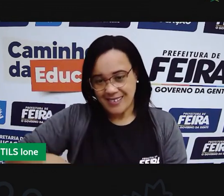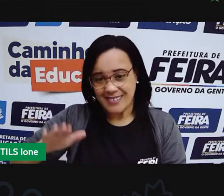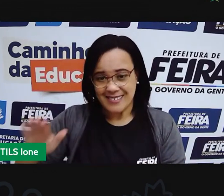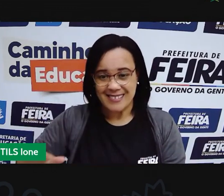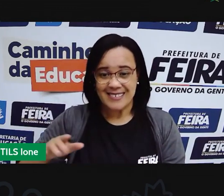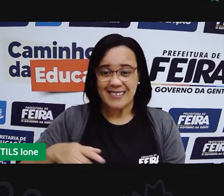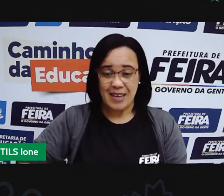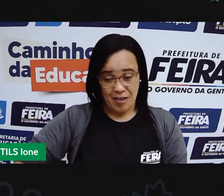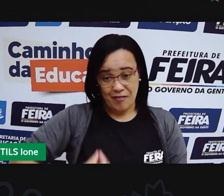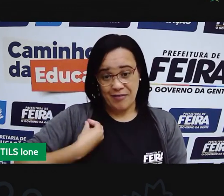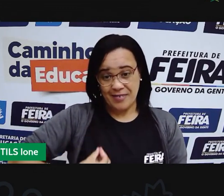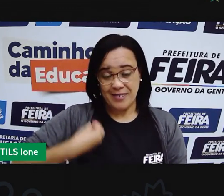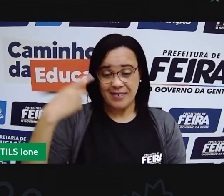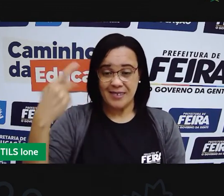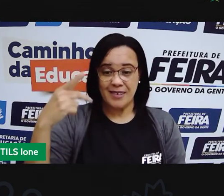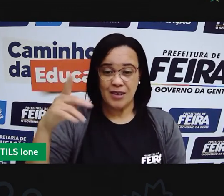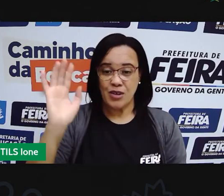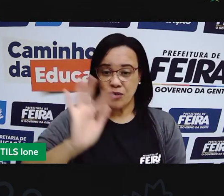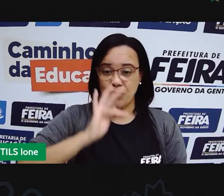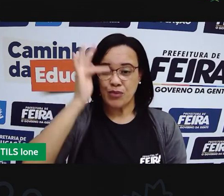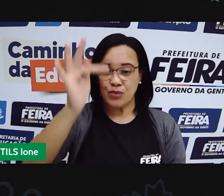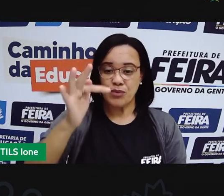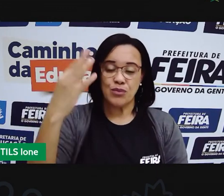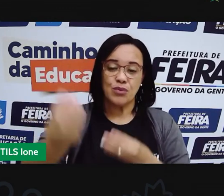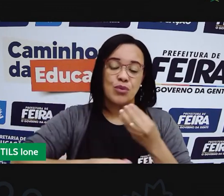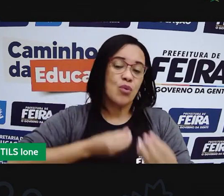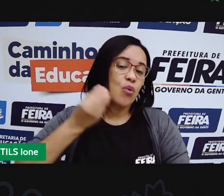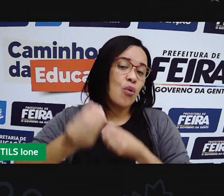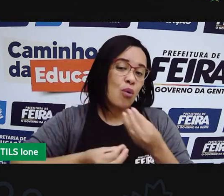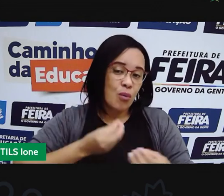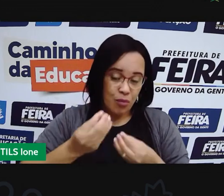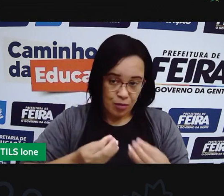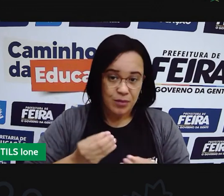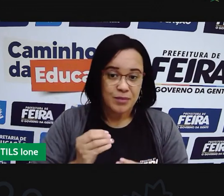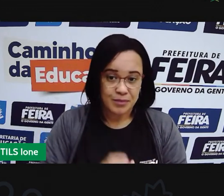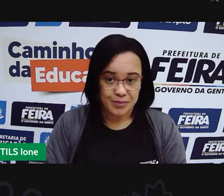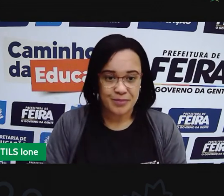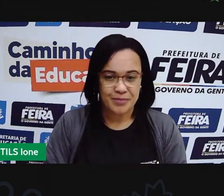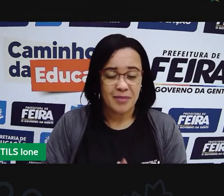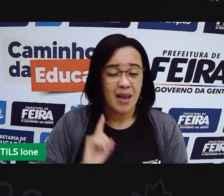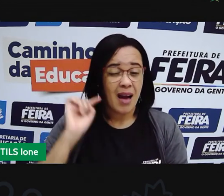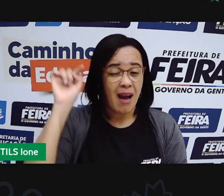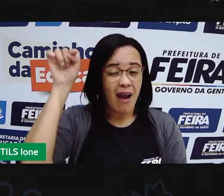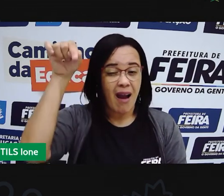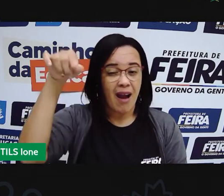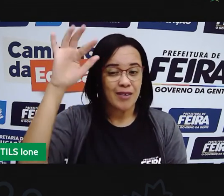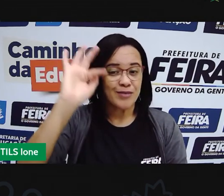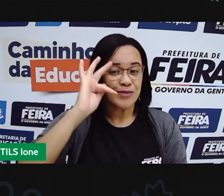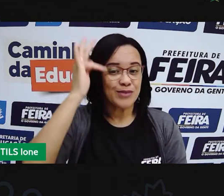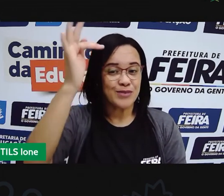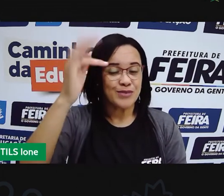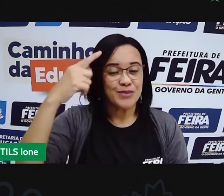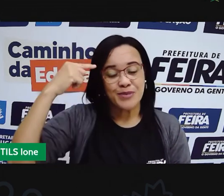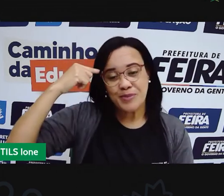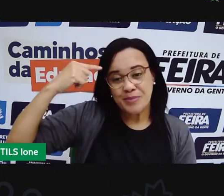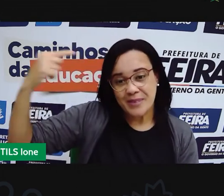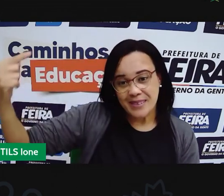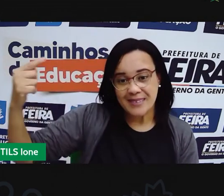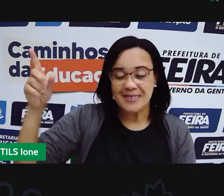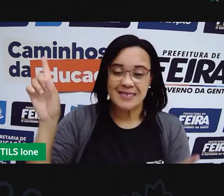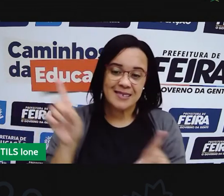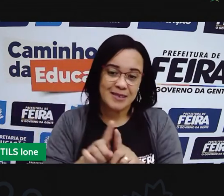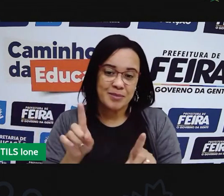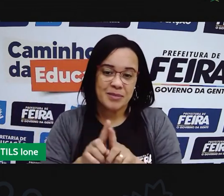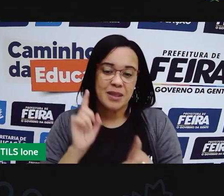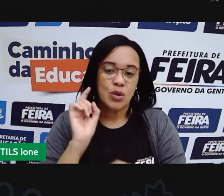vida? Como é que você vai ter acesso a esse recurso? O que você estiver na fase antiga? Pensar também em